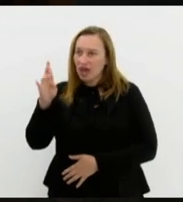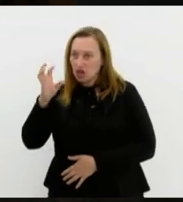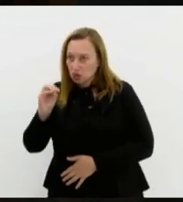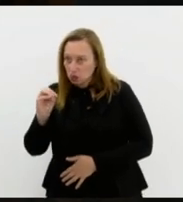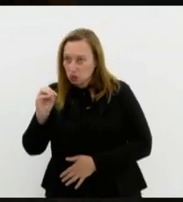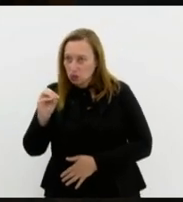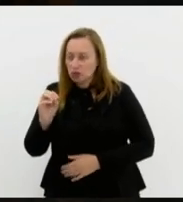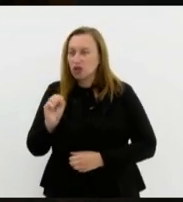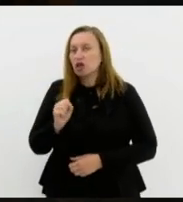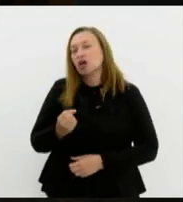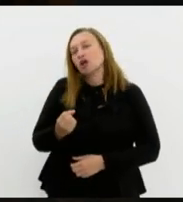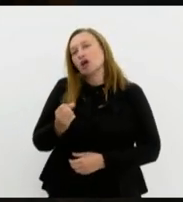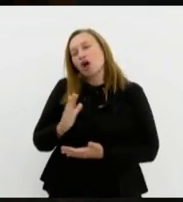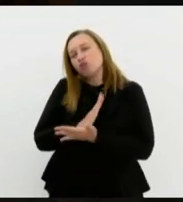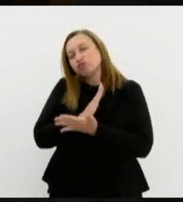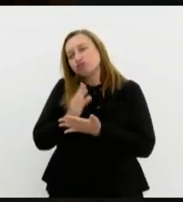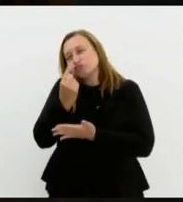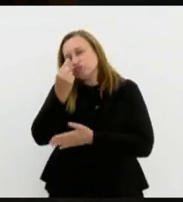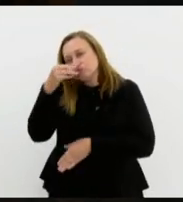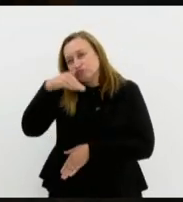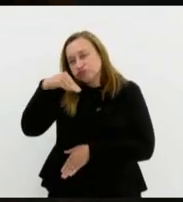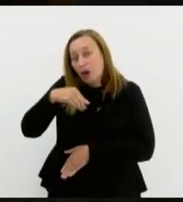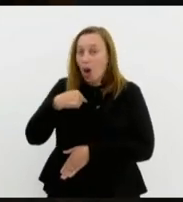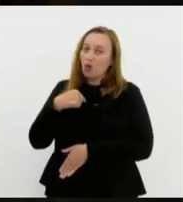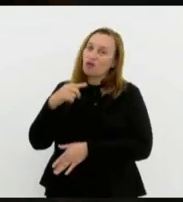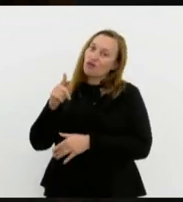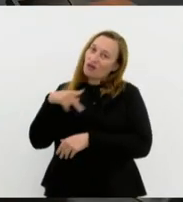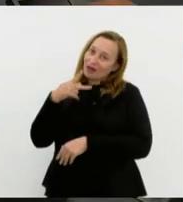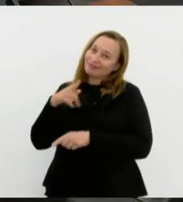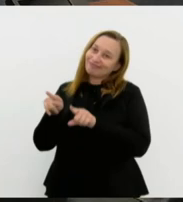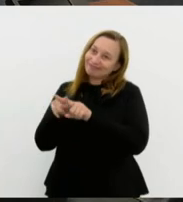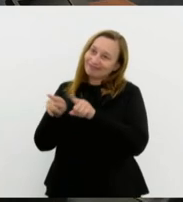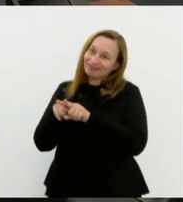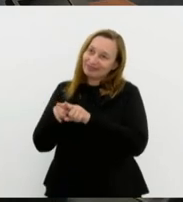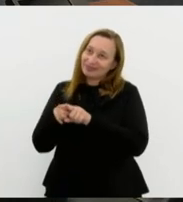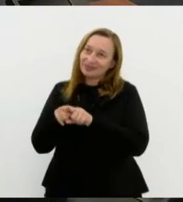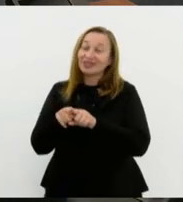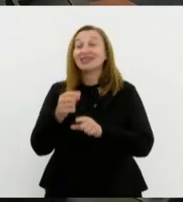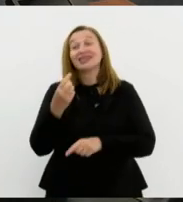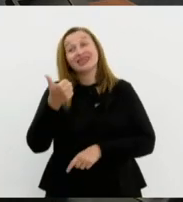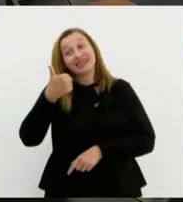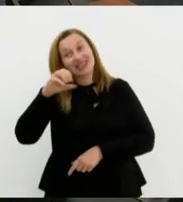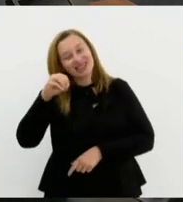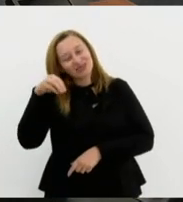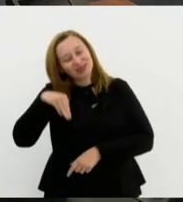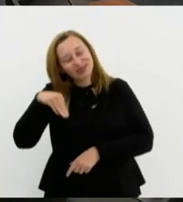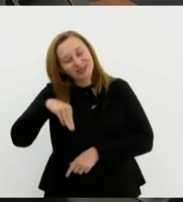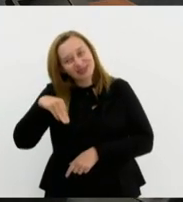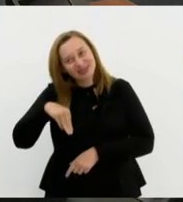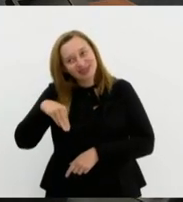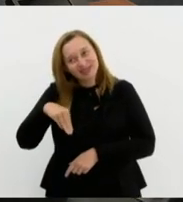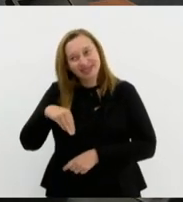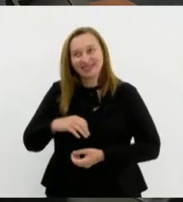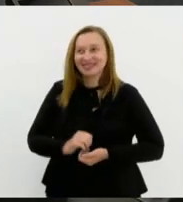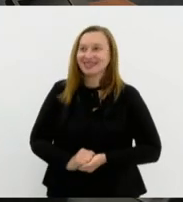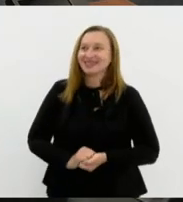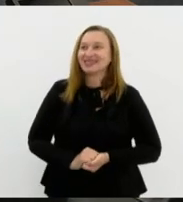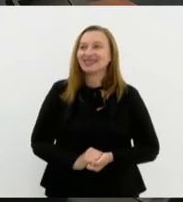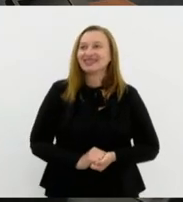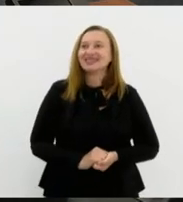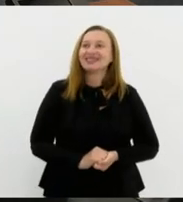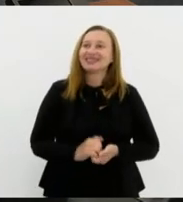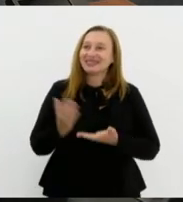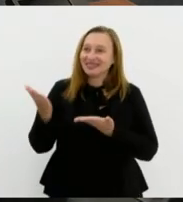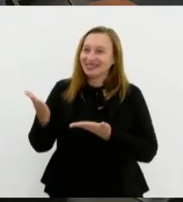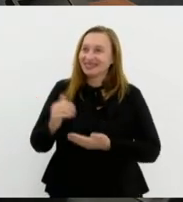deixar alguns minutinhos para que eu pudesse fazer a fala. Vossa Excelência dispõe de 10 minutos. É o senhor agora.